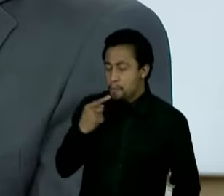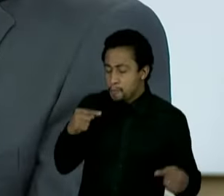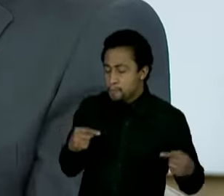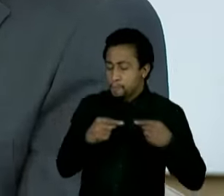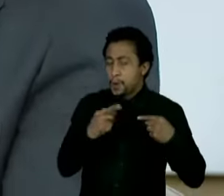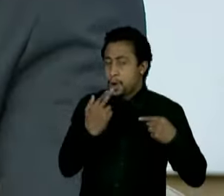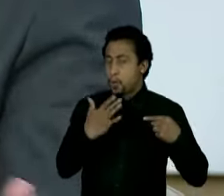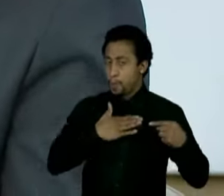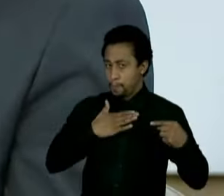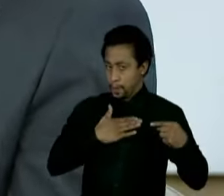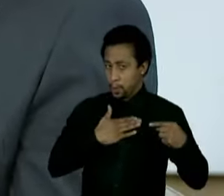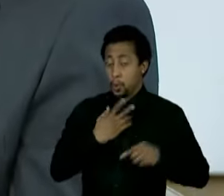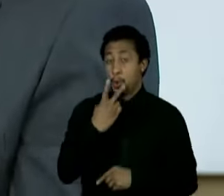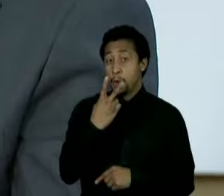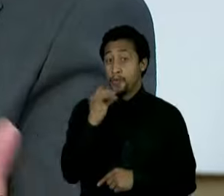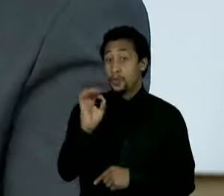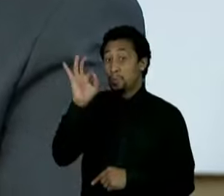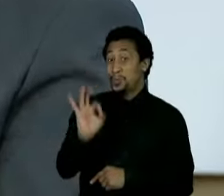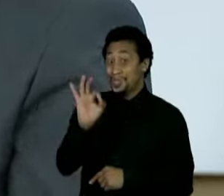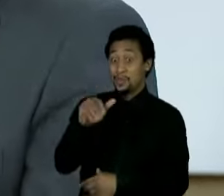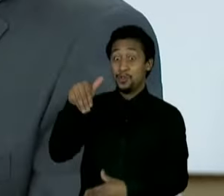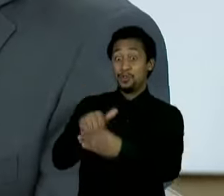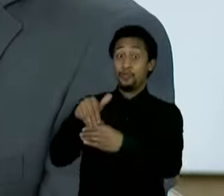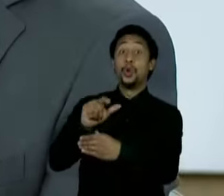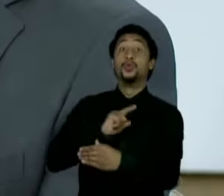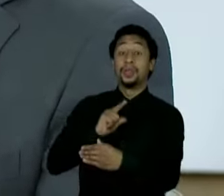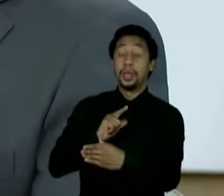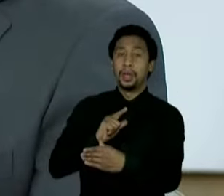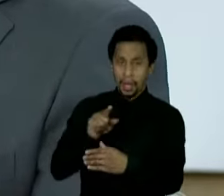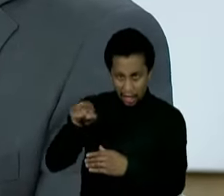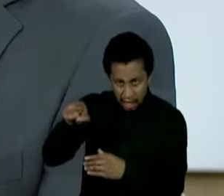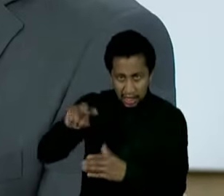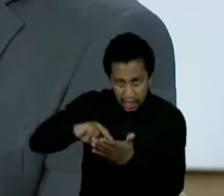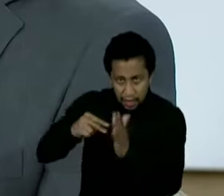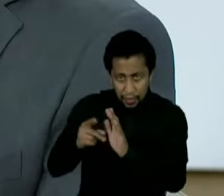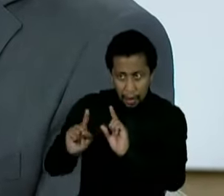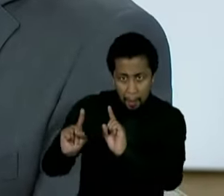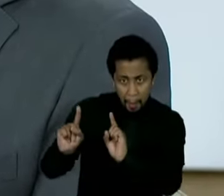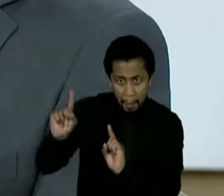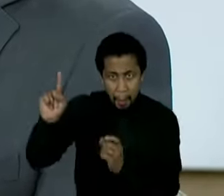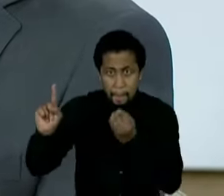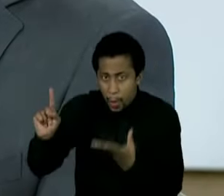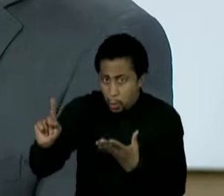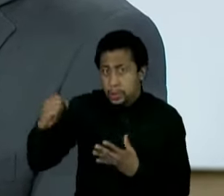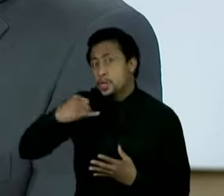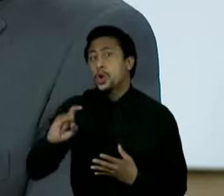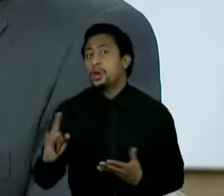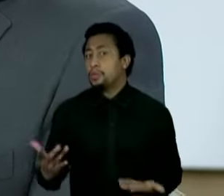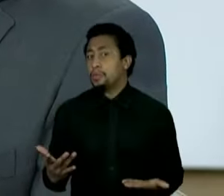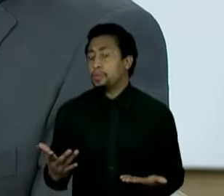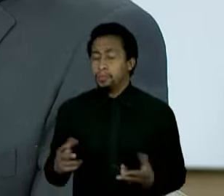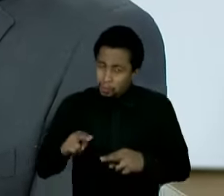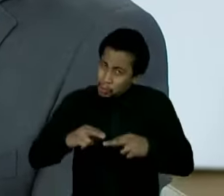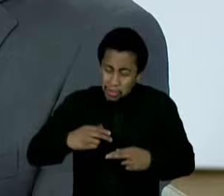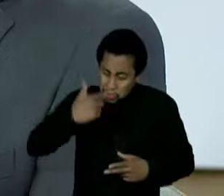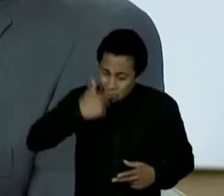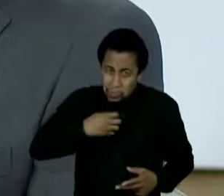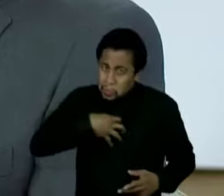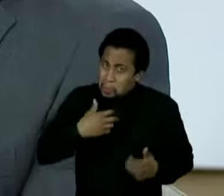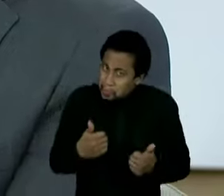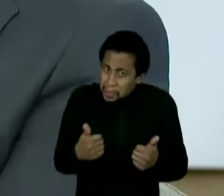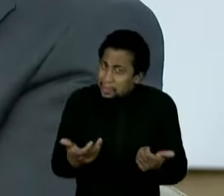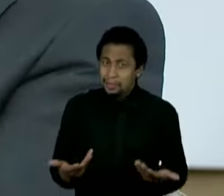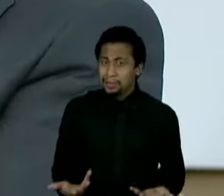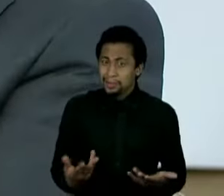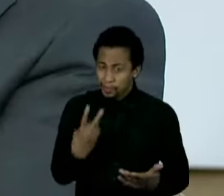competitivo? Provavelmente seria. É essa a condição que eu coloco. São Paulo não tem hábitos, não tem costume de ser liderado,